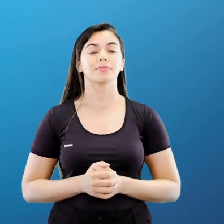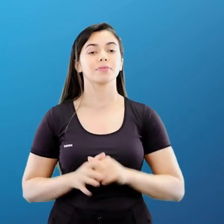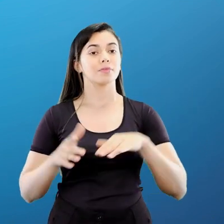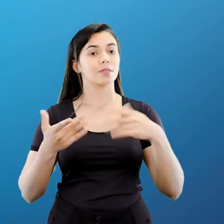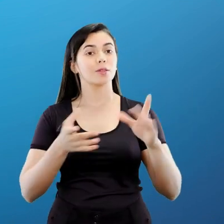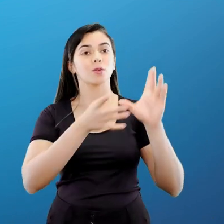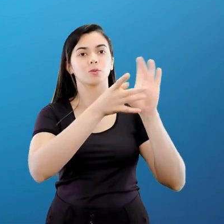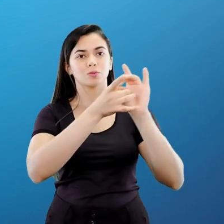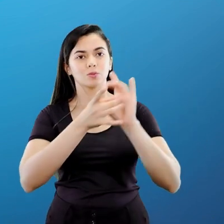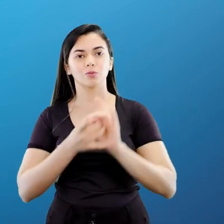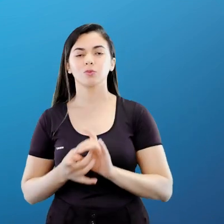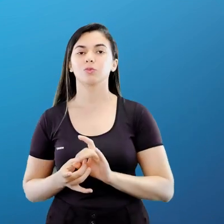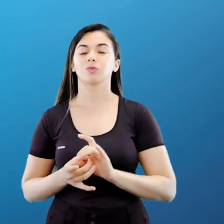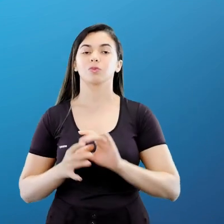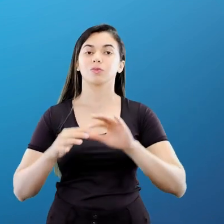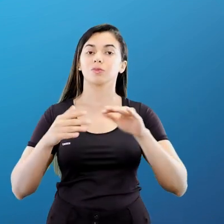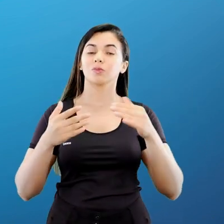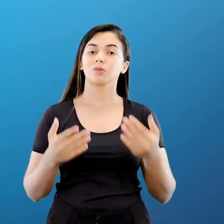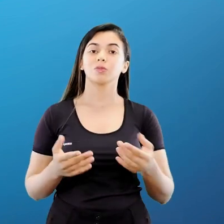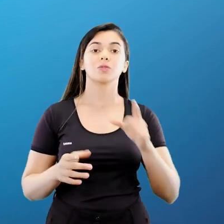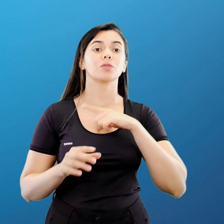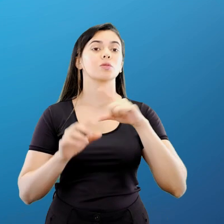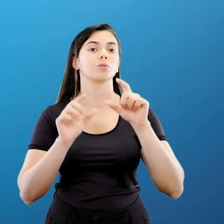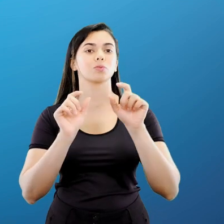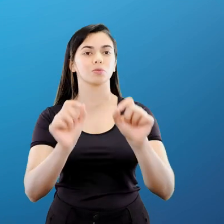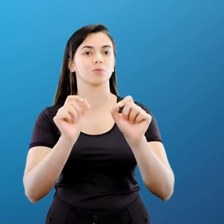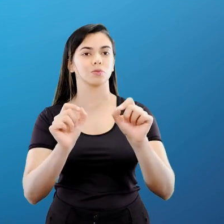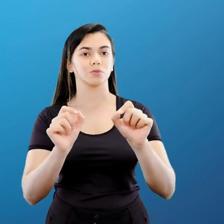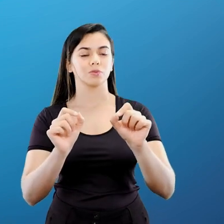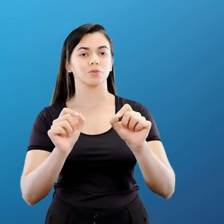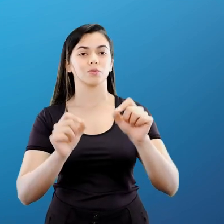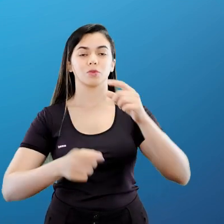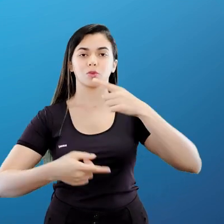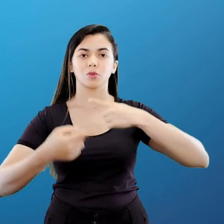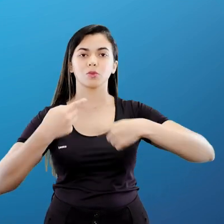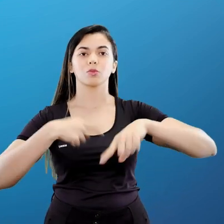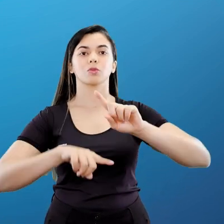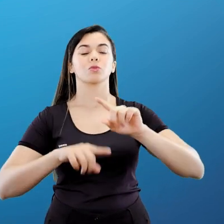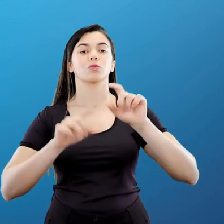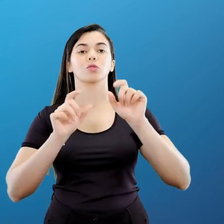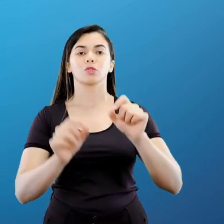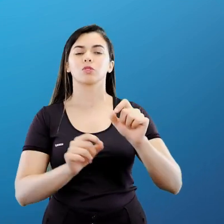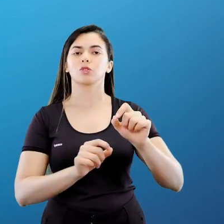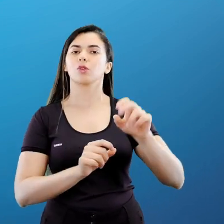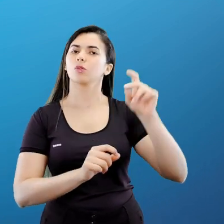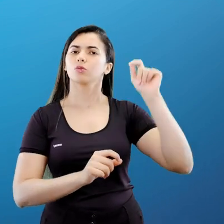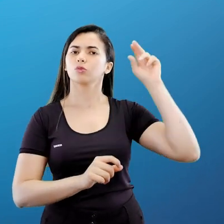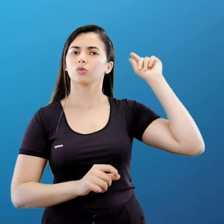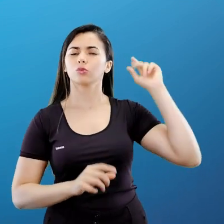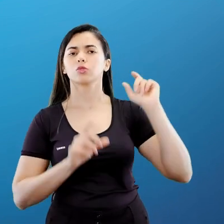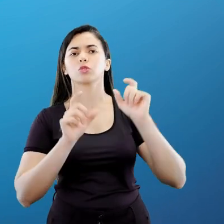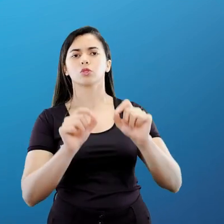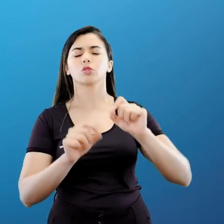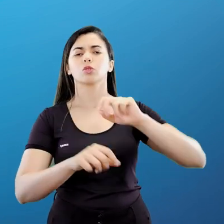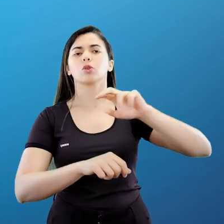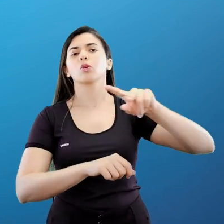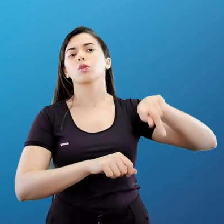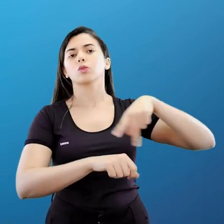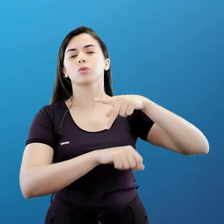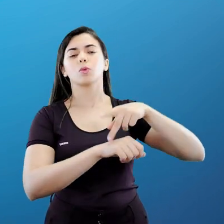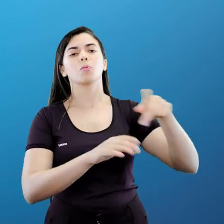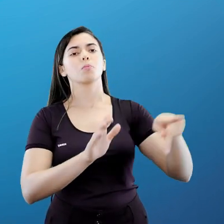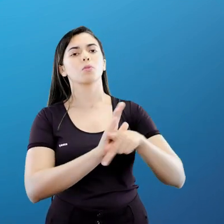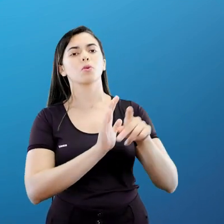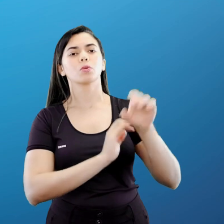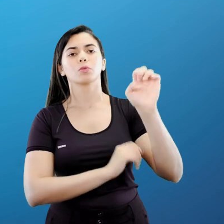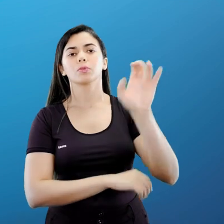caros amigos, que a gente vai ter aí a ascensão de antigas colônias europeias, a ascensão